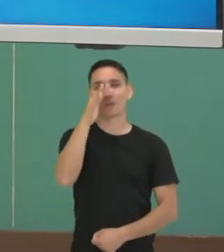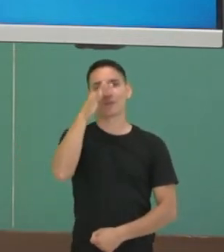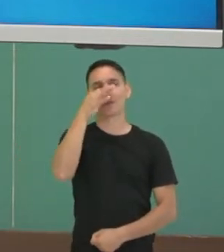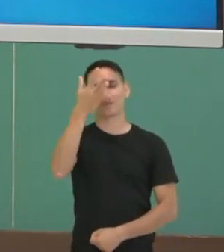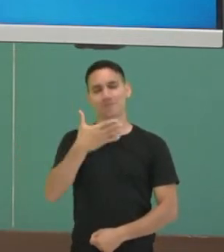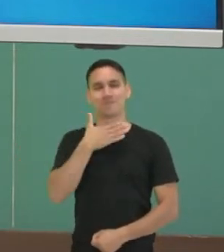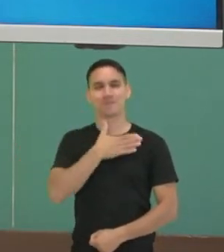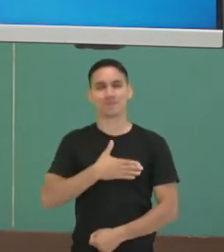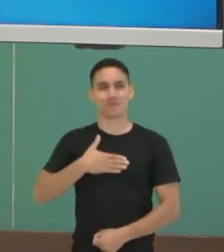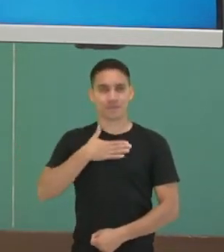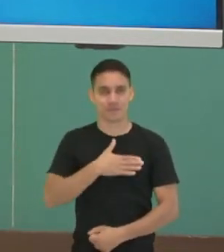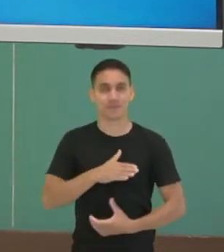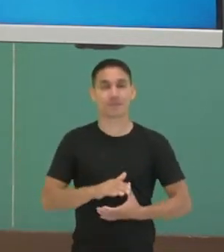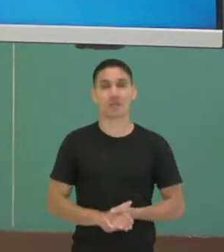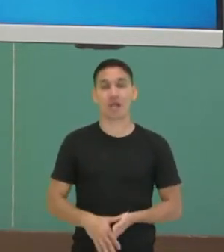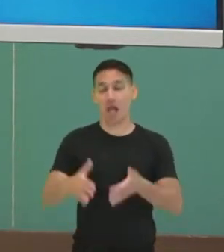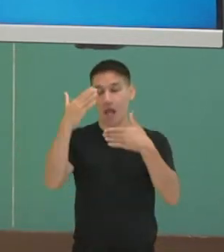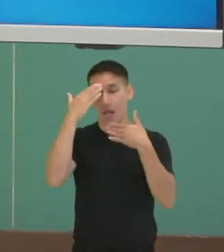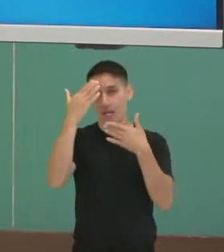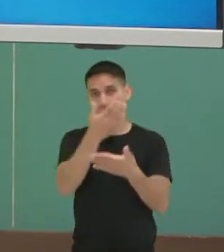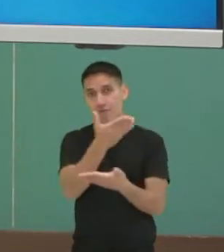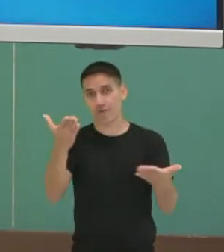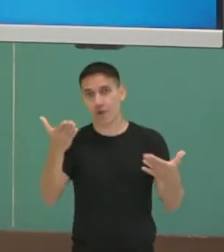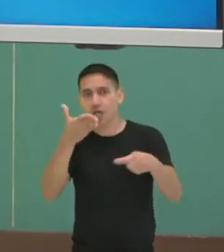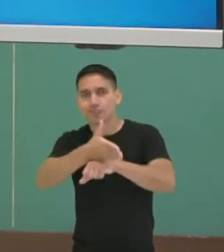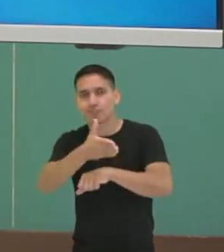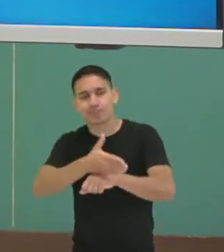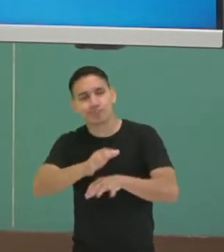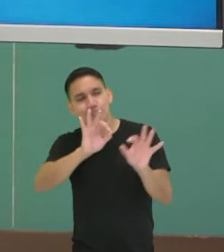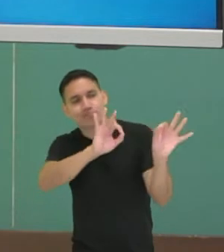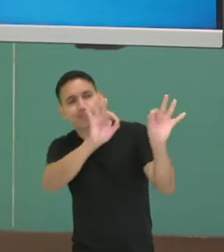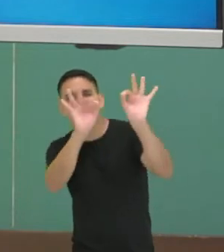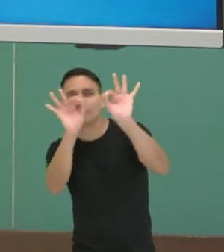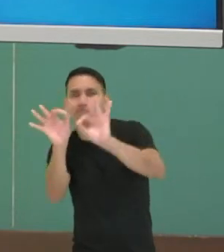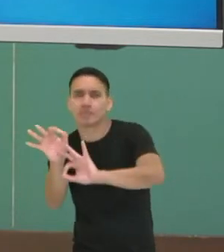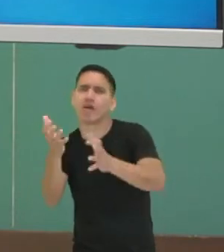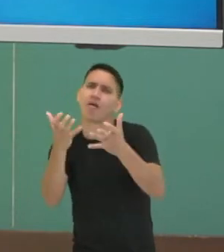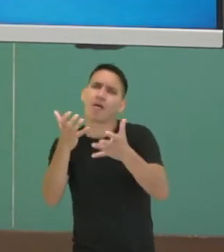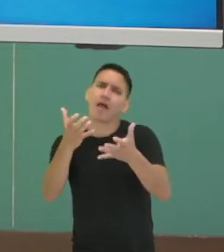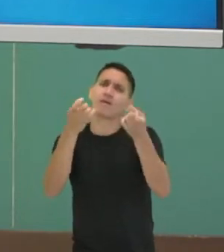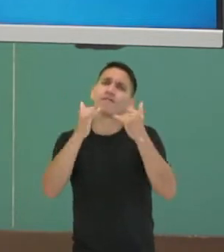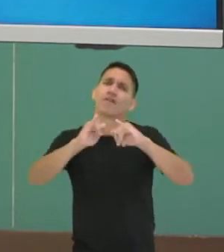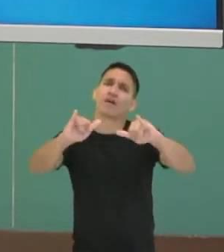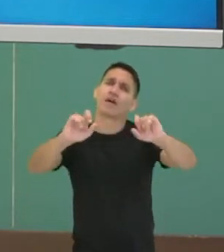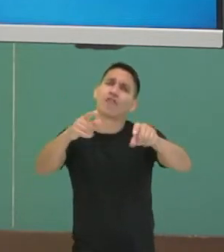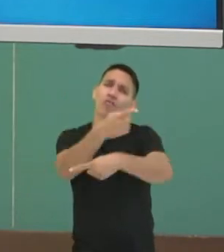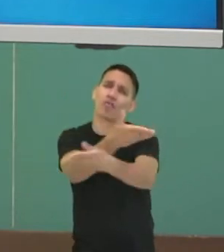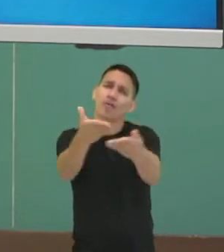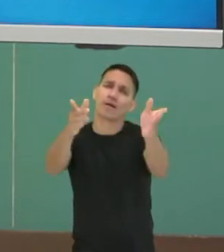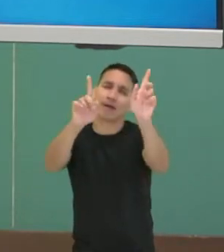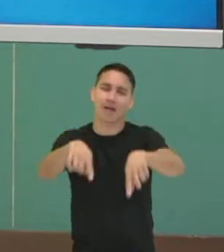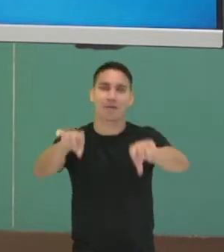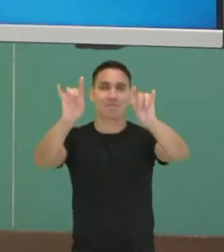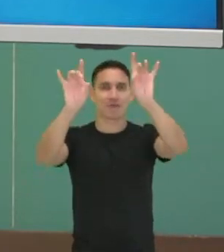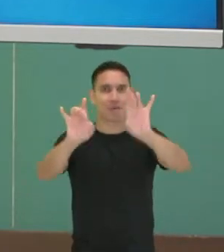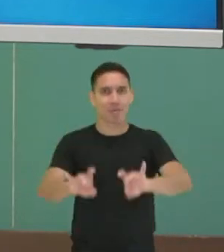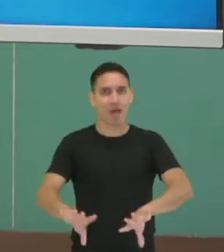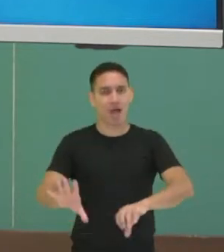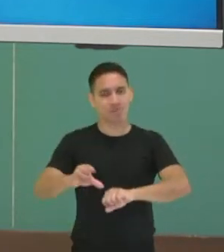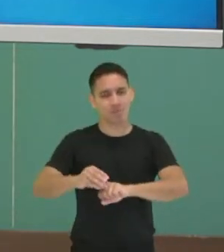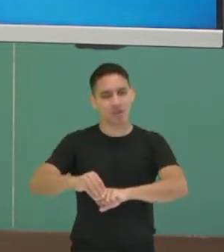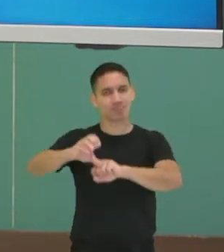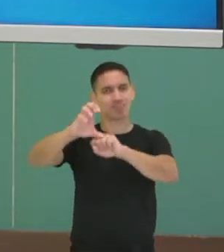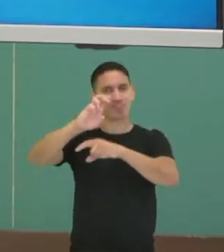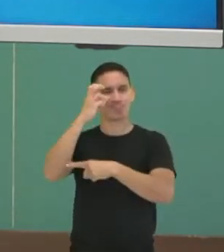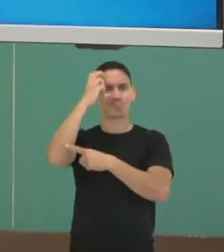Helena Bueno, agradeço muito a participação de vocês, quero dizer o quanto vocês são especiais por estarem aí construindo o intelecto de